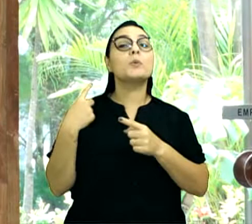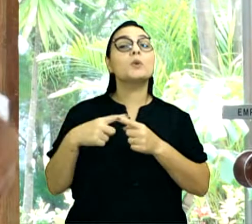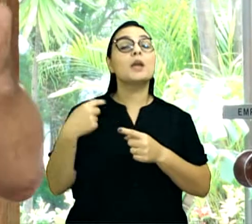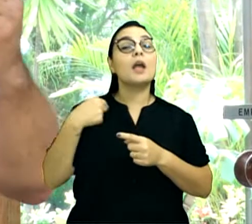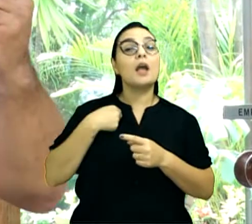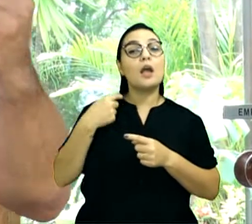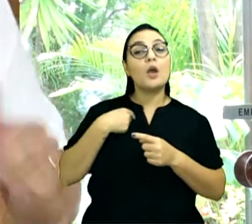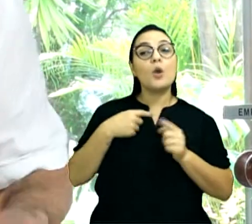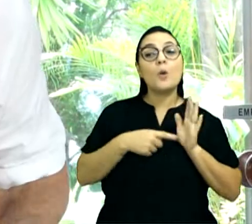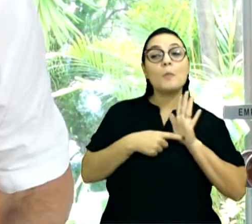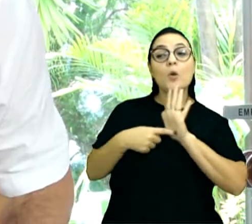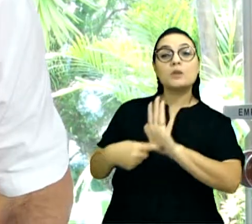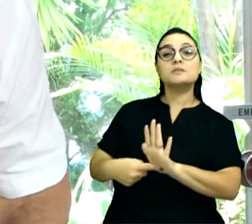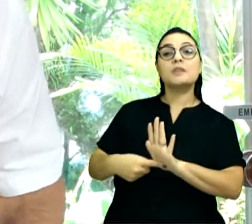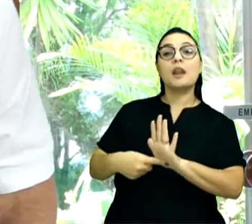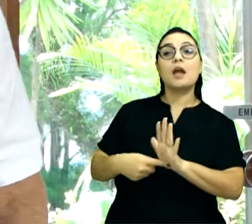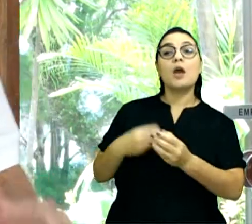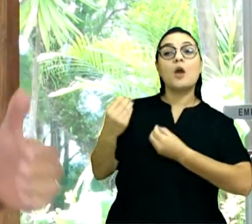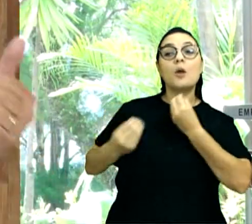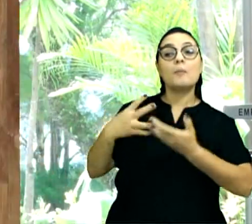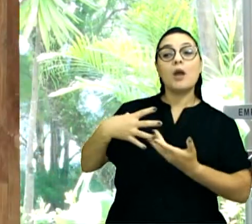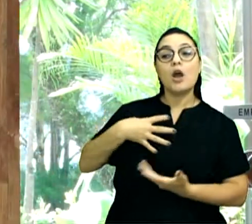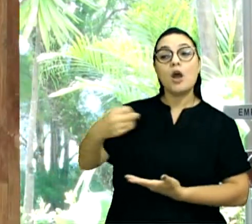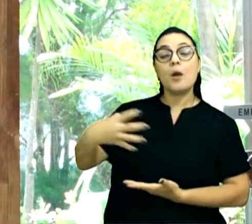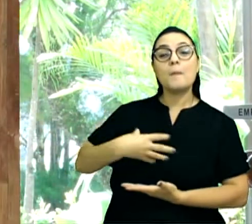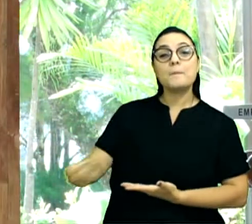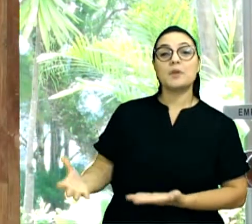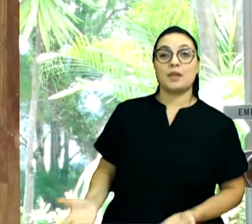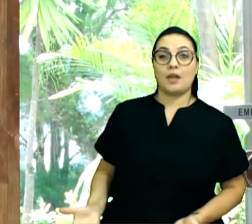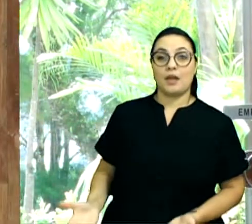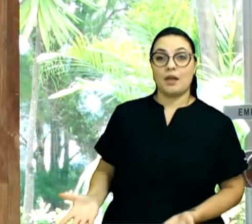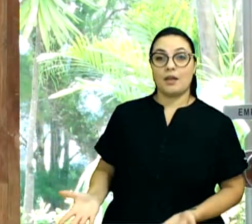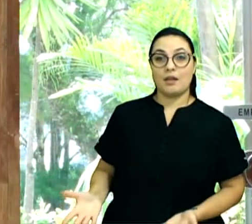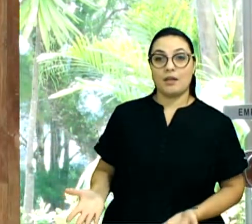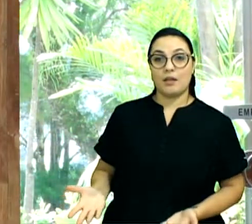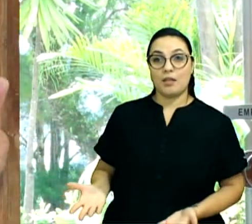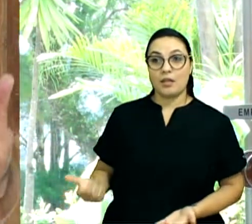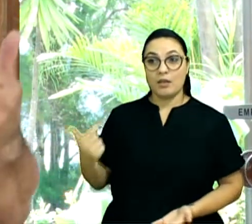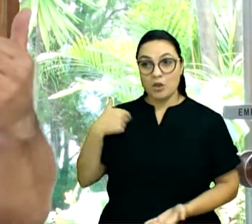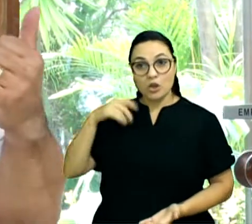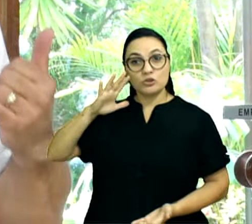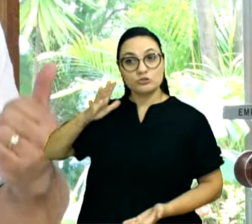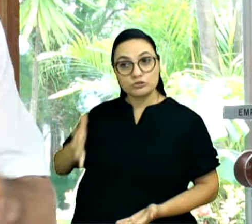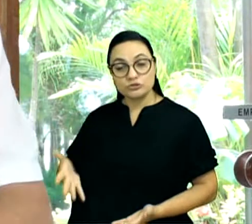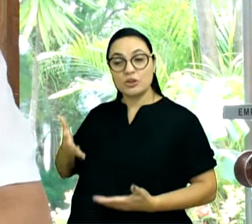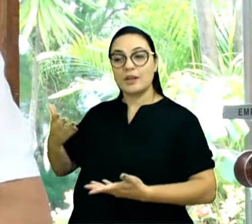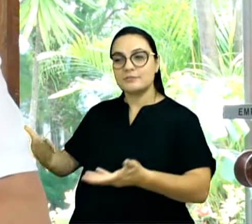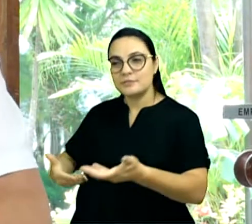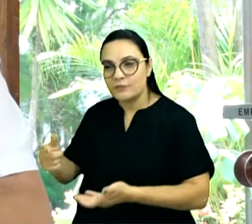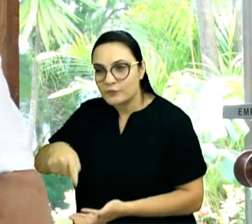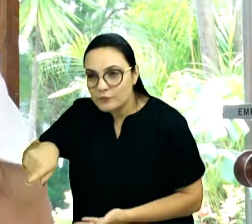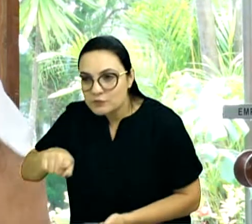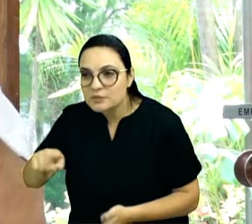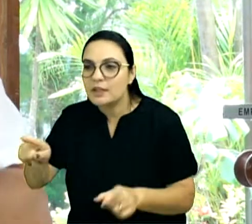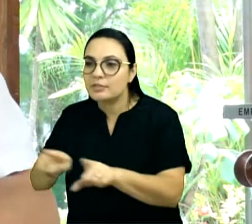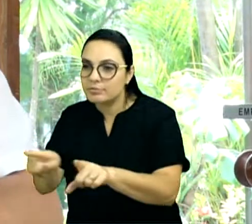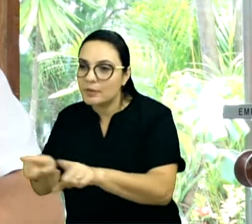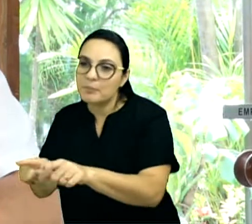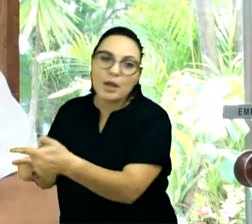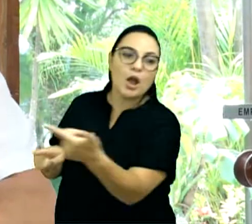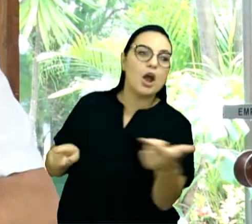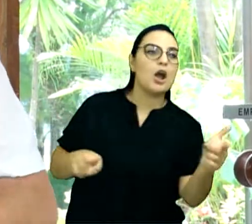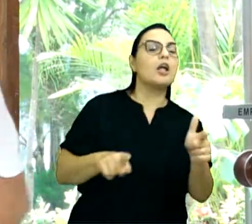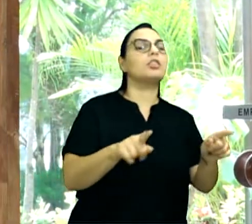o exemplo, para que como eu vos fiz, façais vós também.